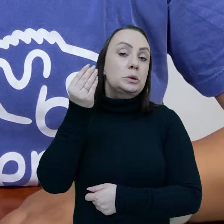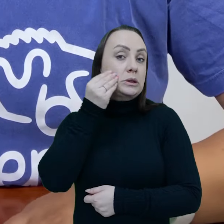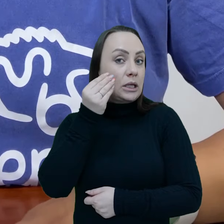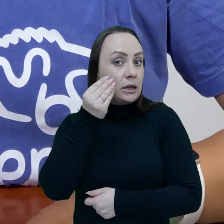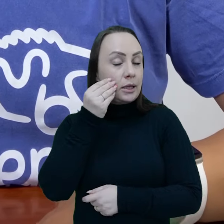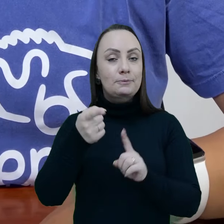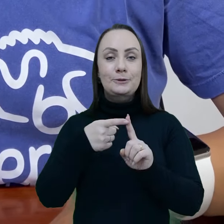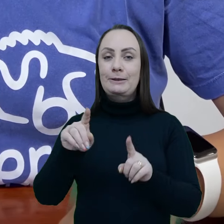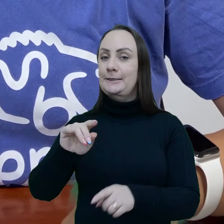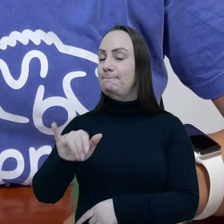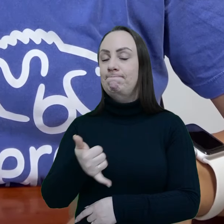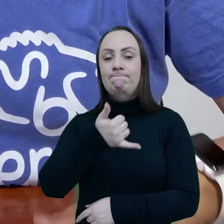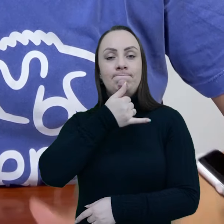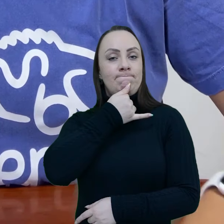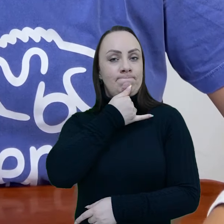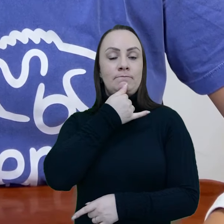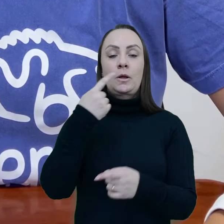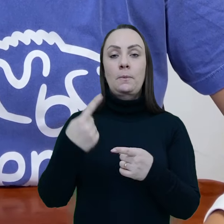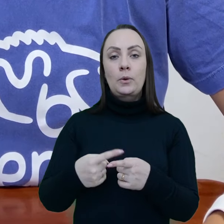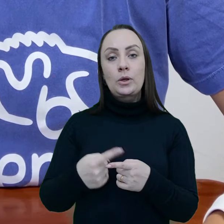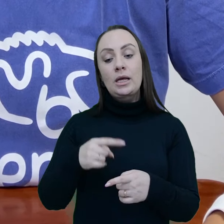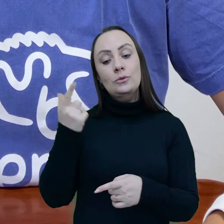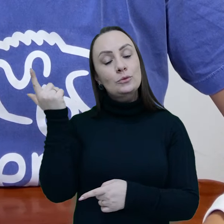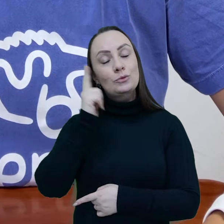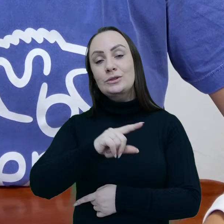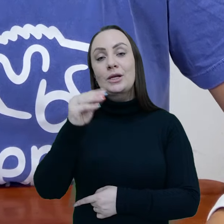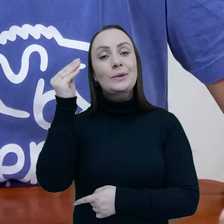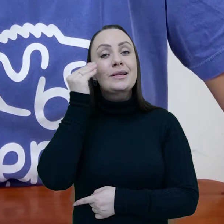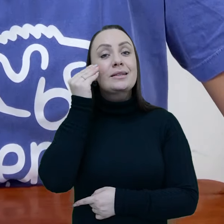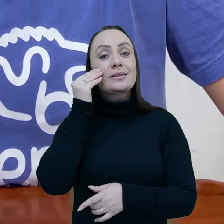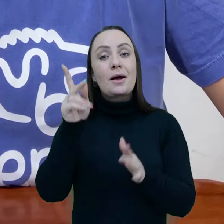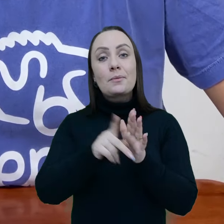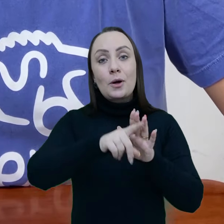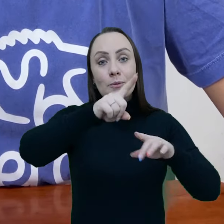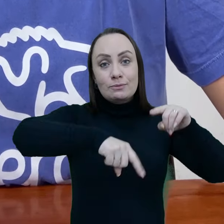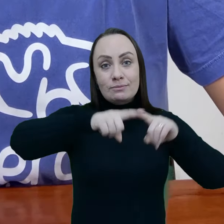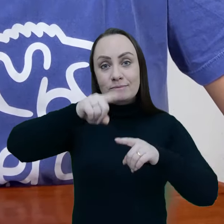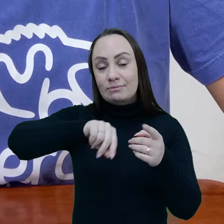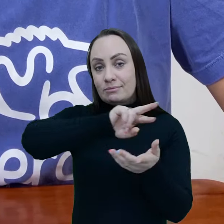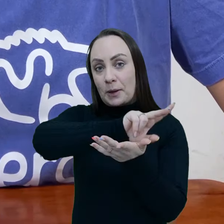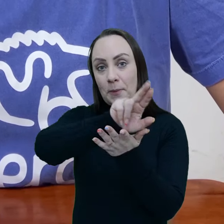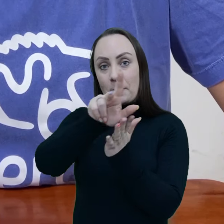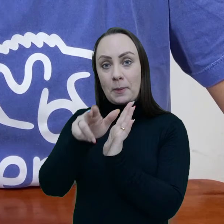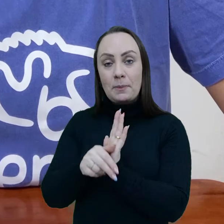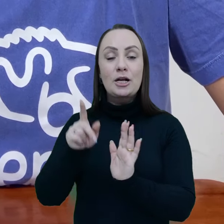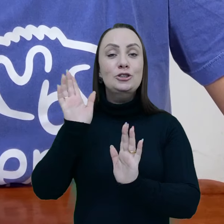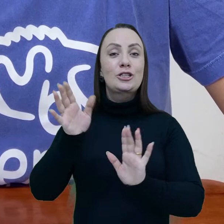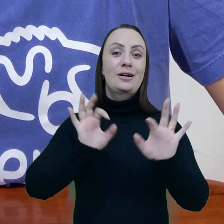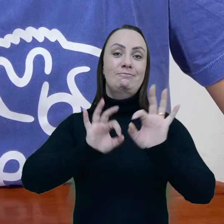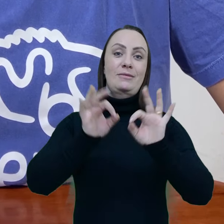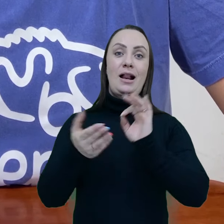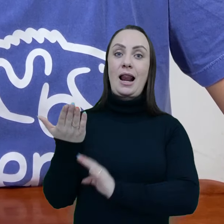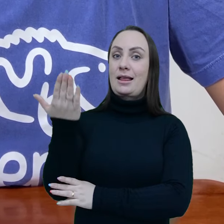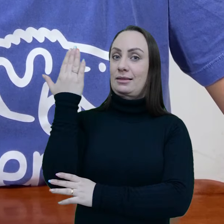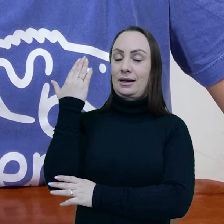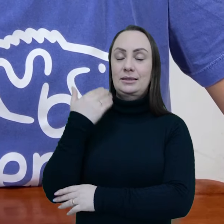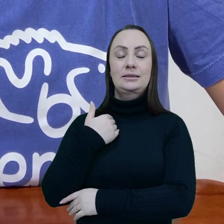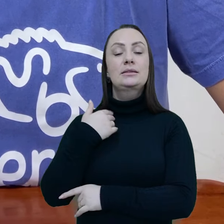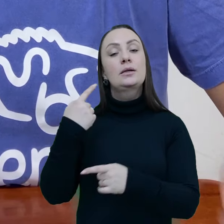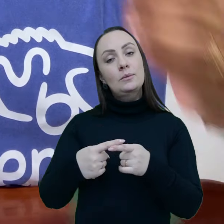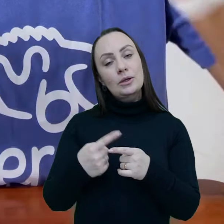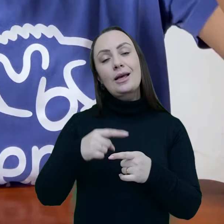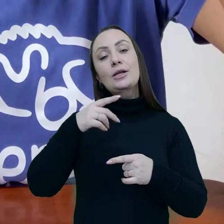Norte, nossas tentativas foram frustradas no sentido de se tentar, pelo menos, testar os diferentes dispositivos que a gente já tem